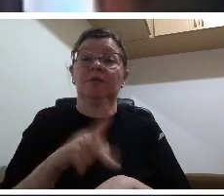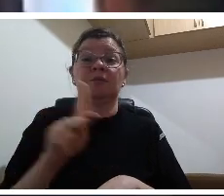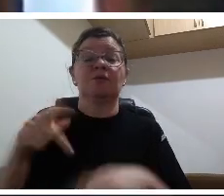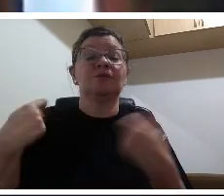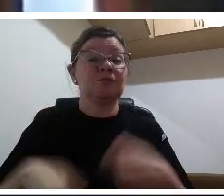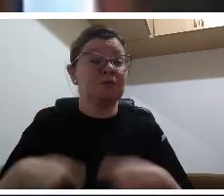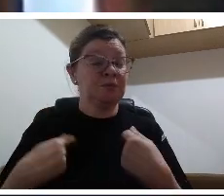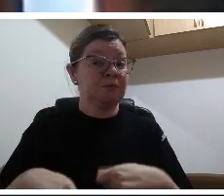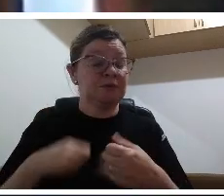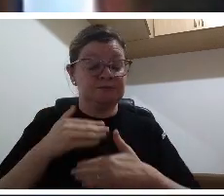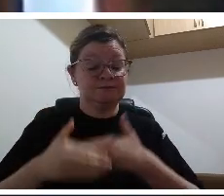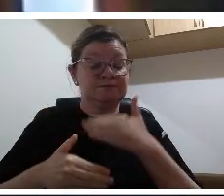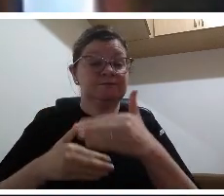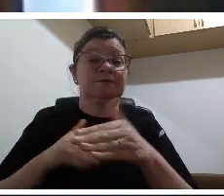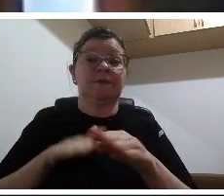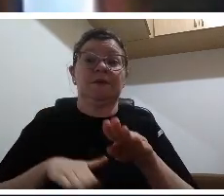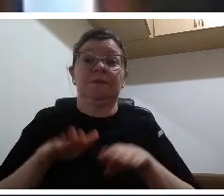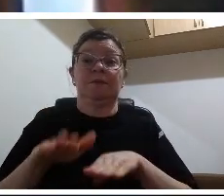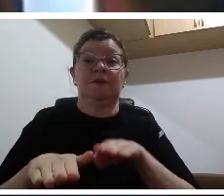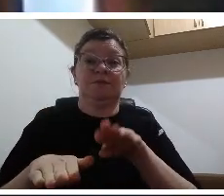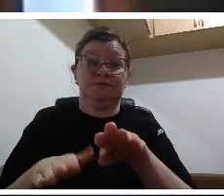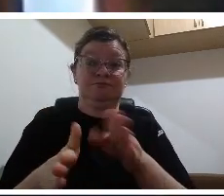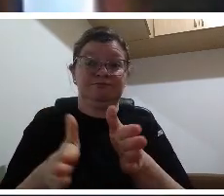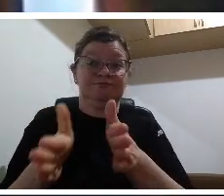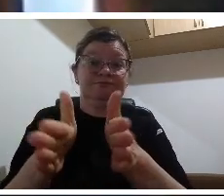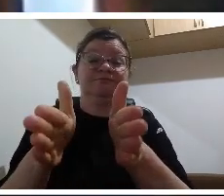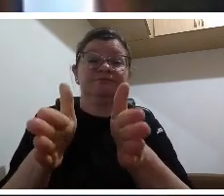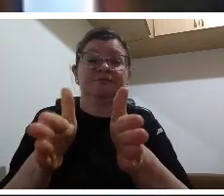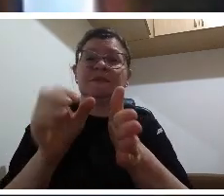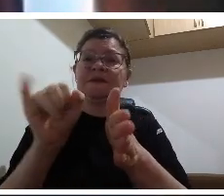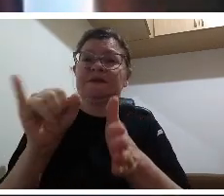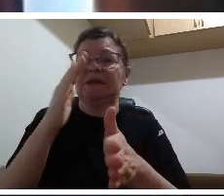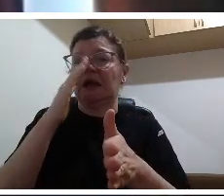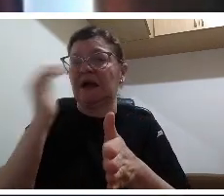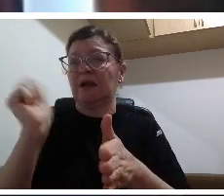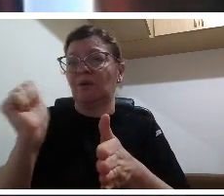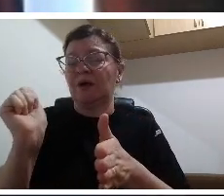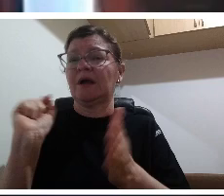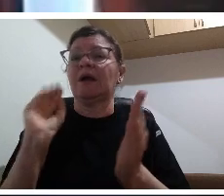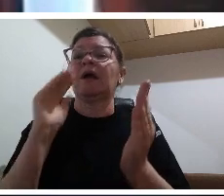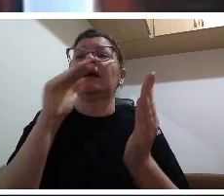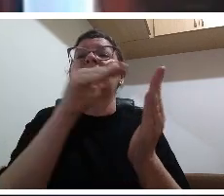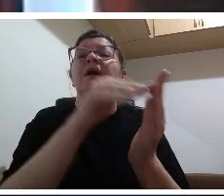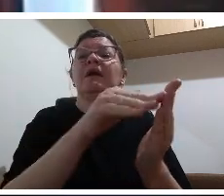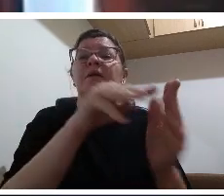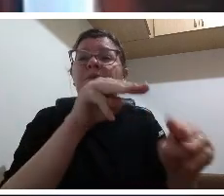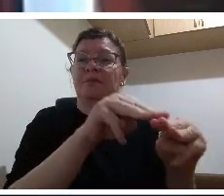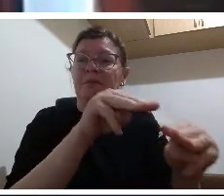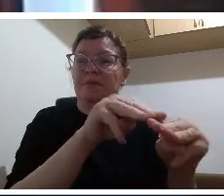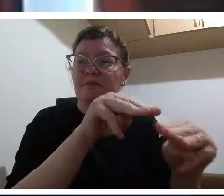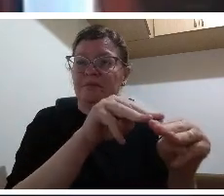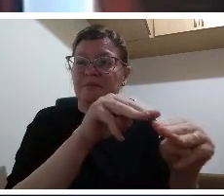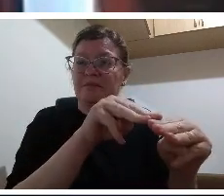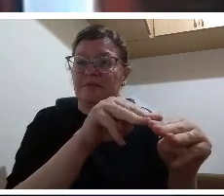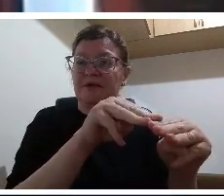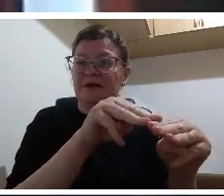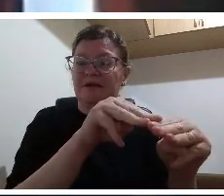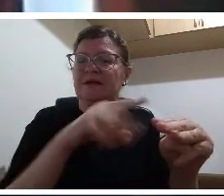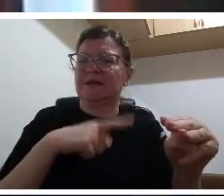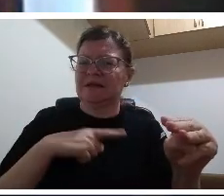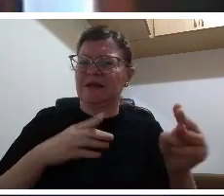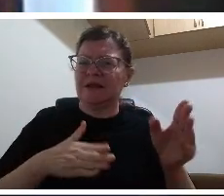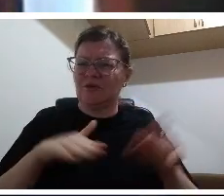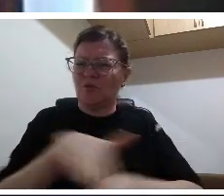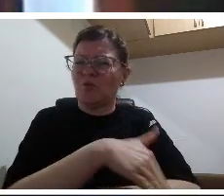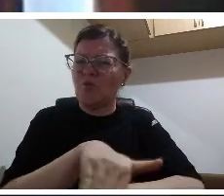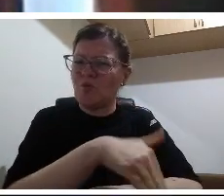o caminho ele só existe quando você o faz quando você anda nele de carro a pé ou a cavalo ou